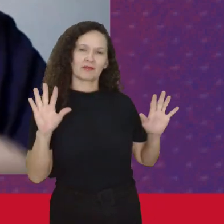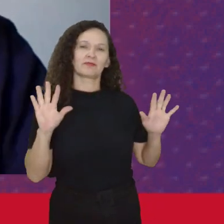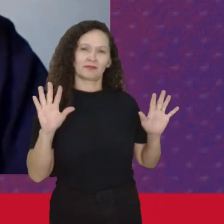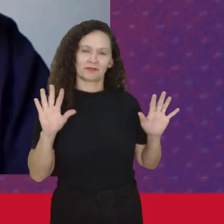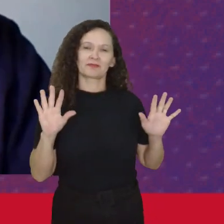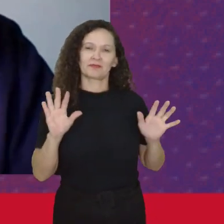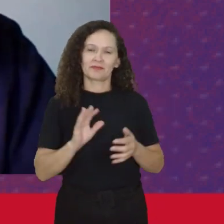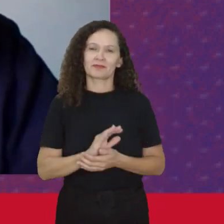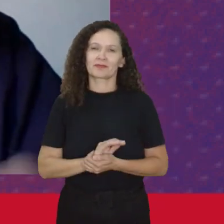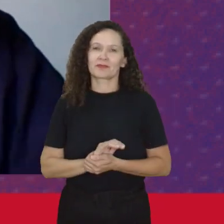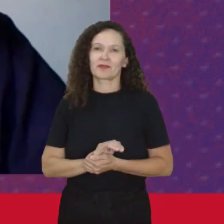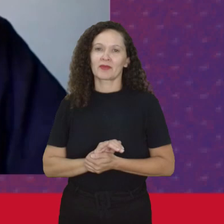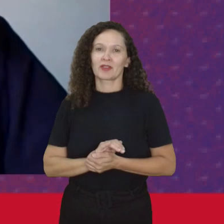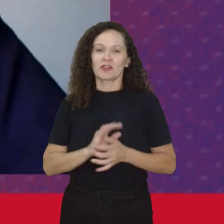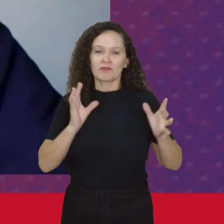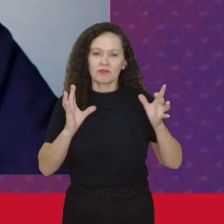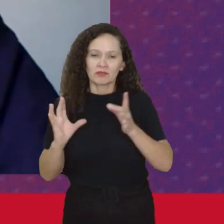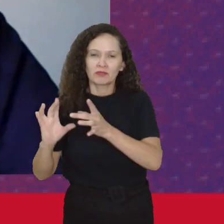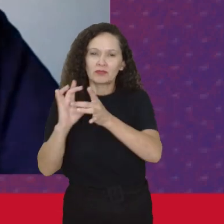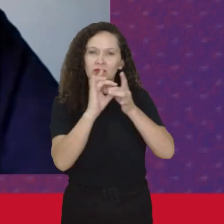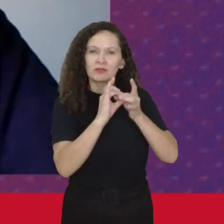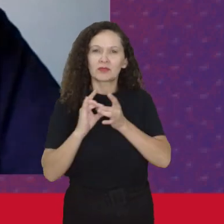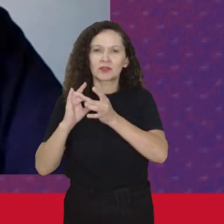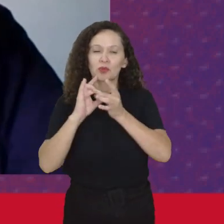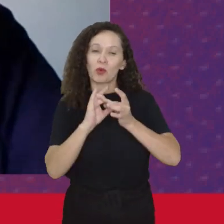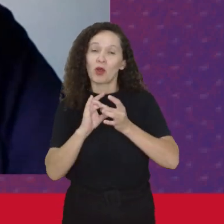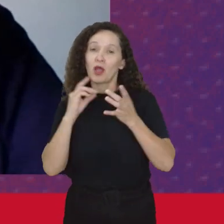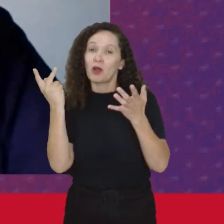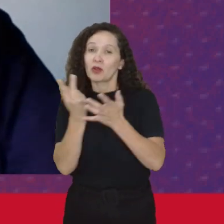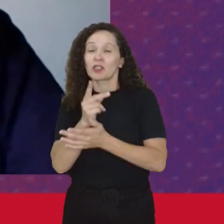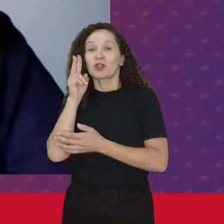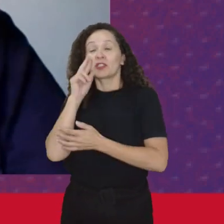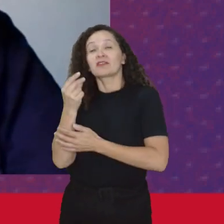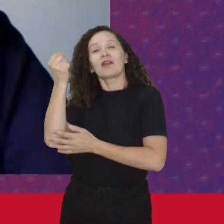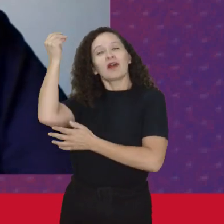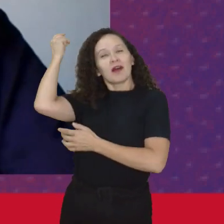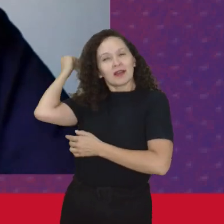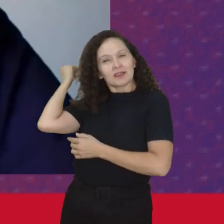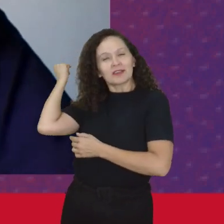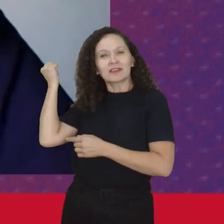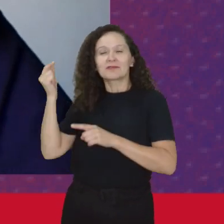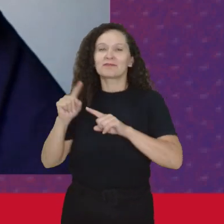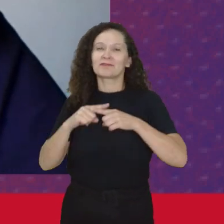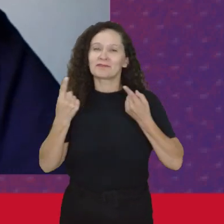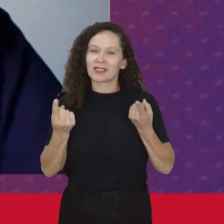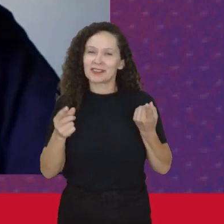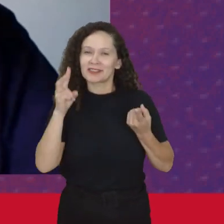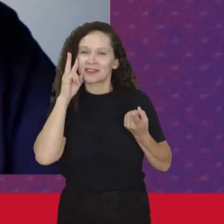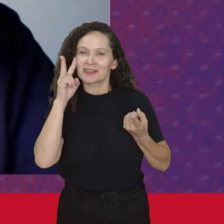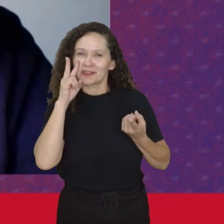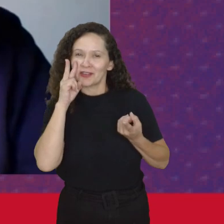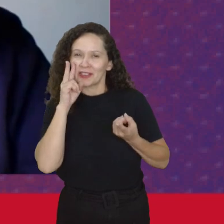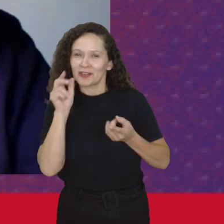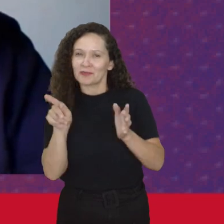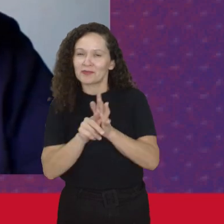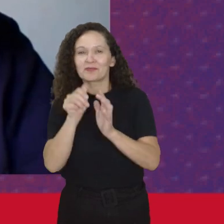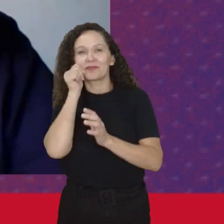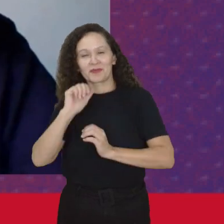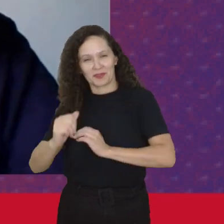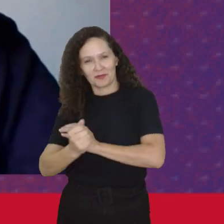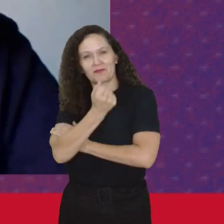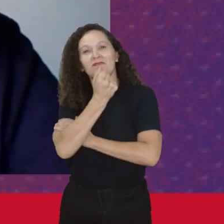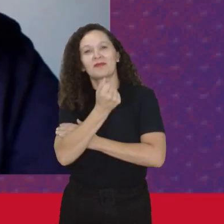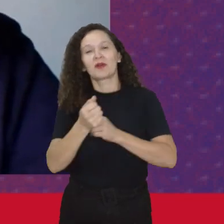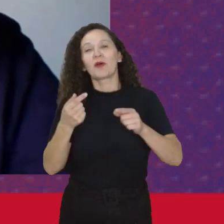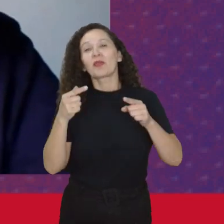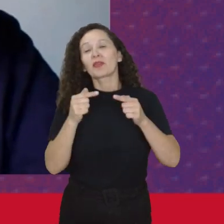conectou A esses processos Históricos anteriores E nesse processo Histórico Do feminismo Tem